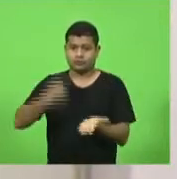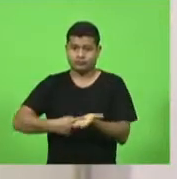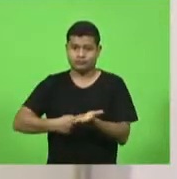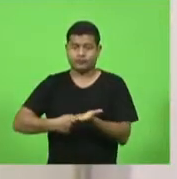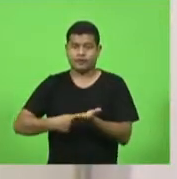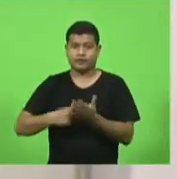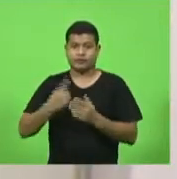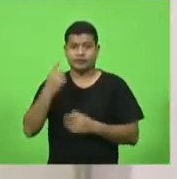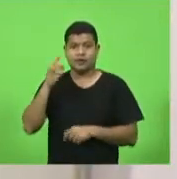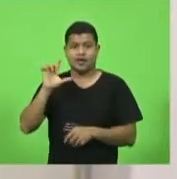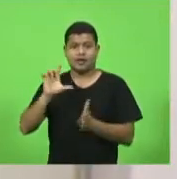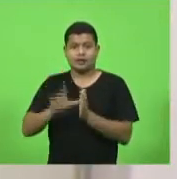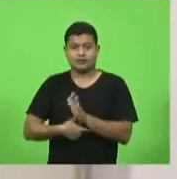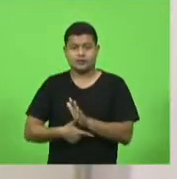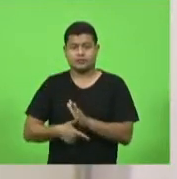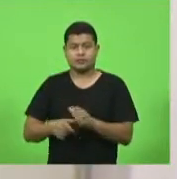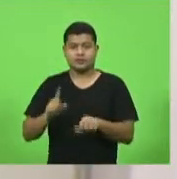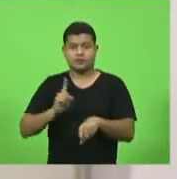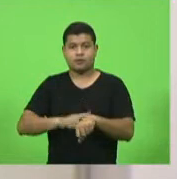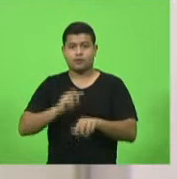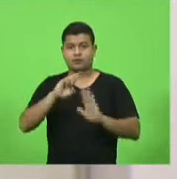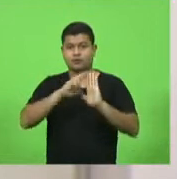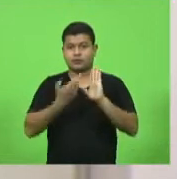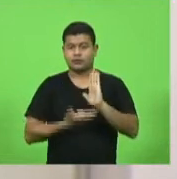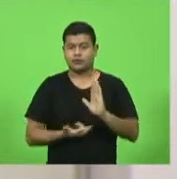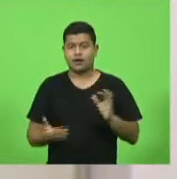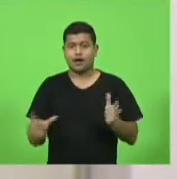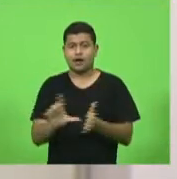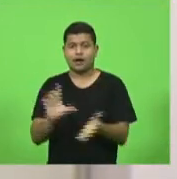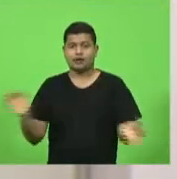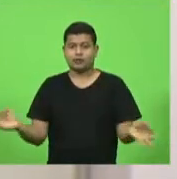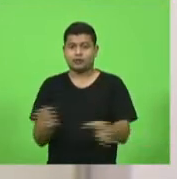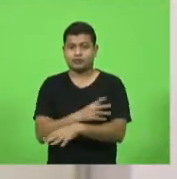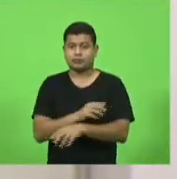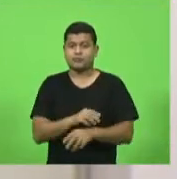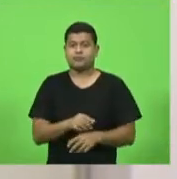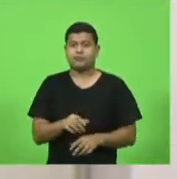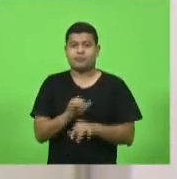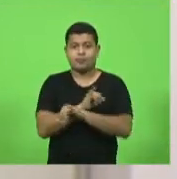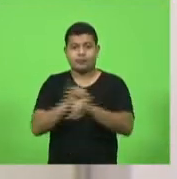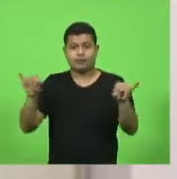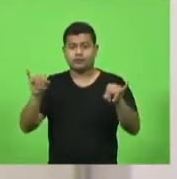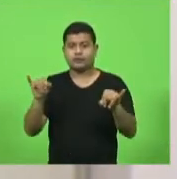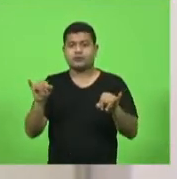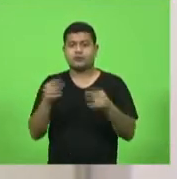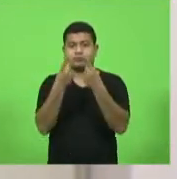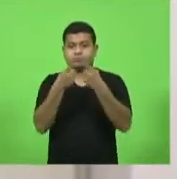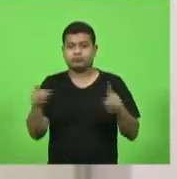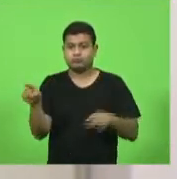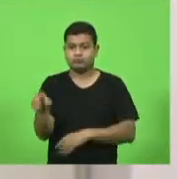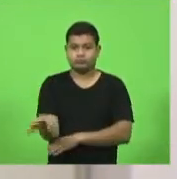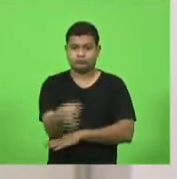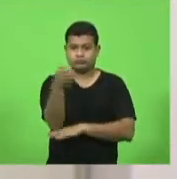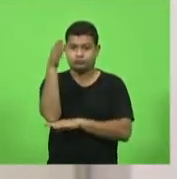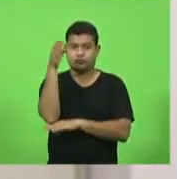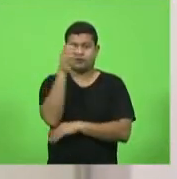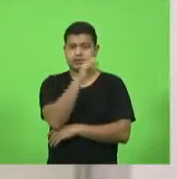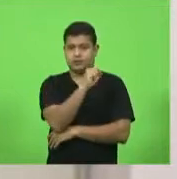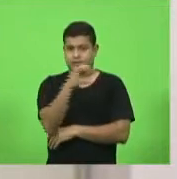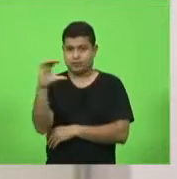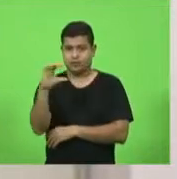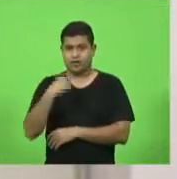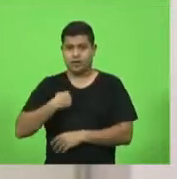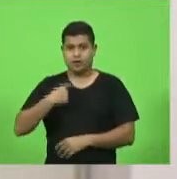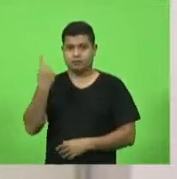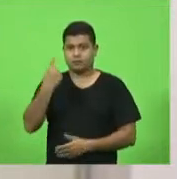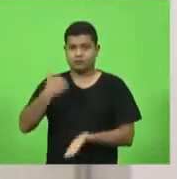seguinte, no horário regimental. Antes de encerrar a sessão, anunciou a execução do hino do Estado de Santa Catarina para constar eu,